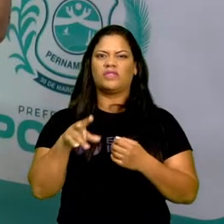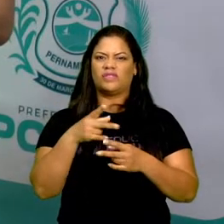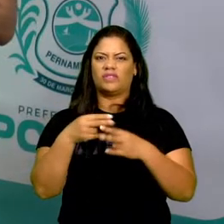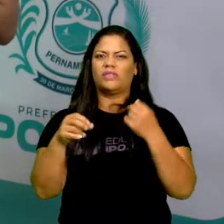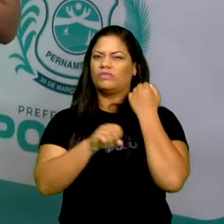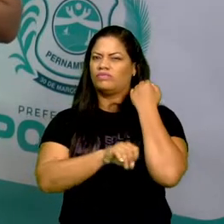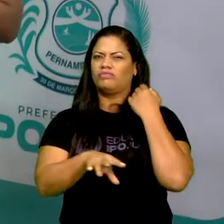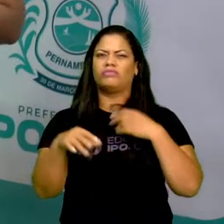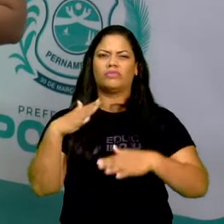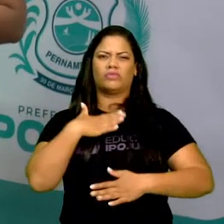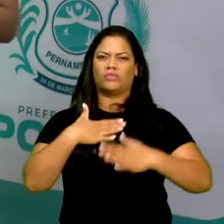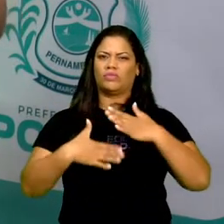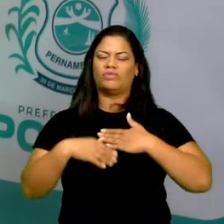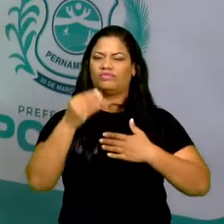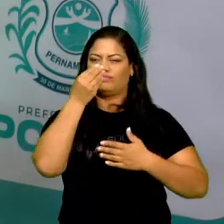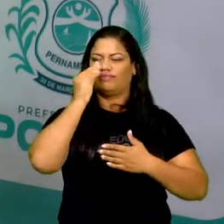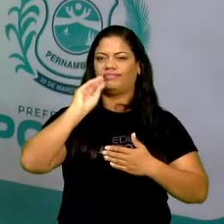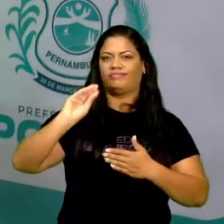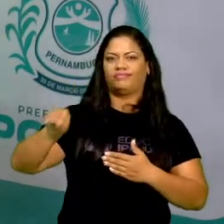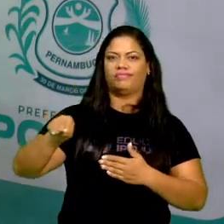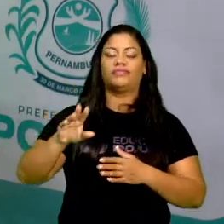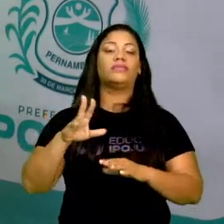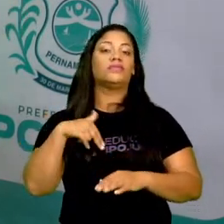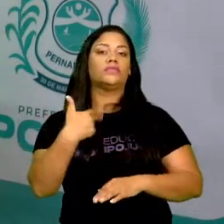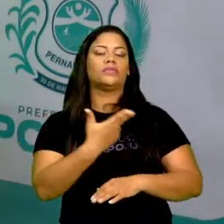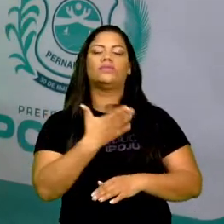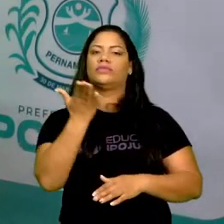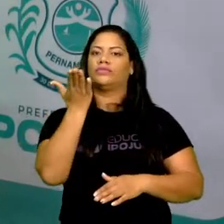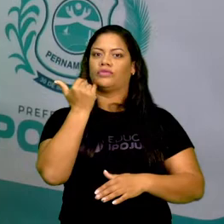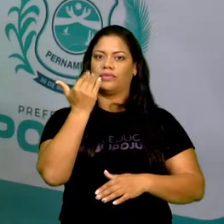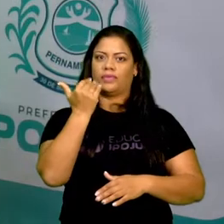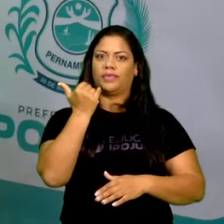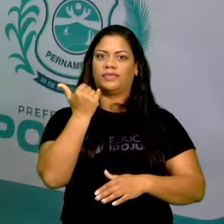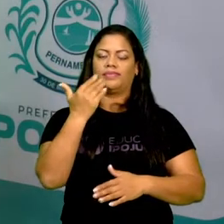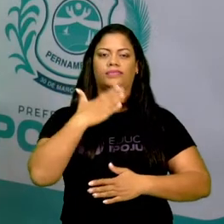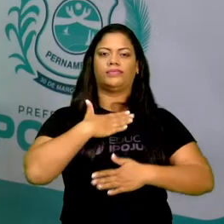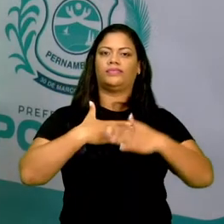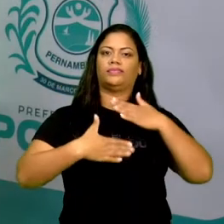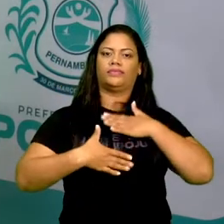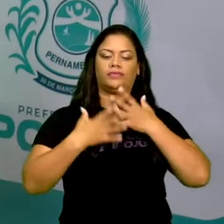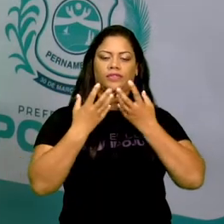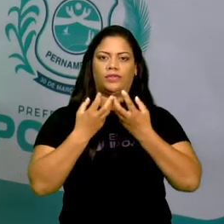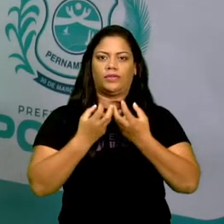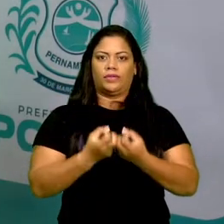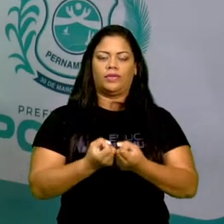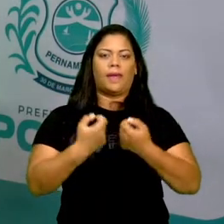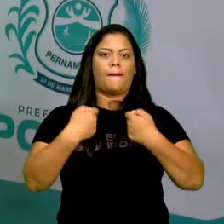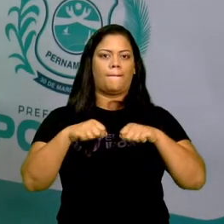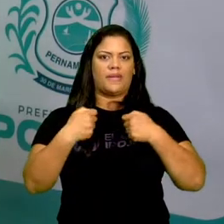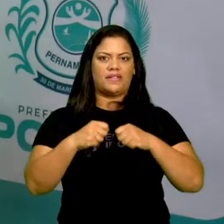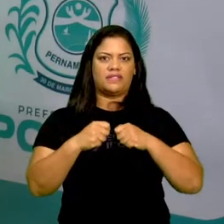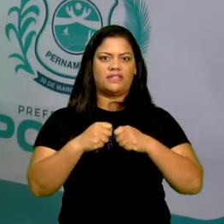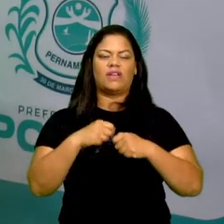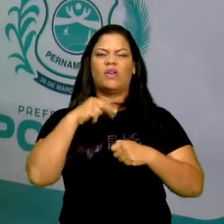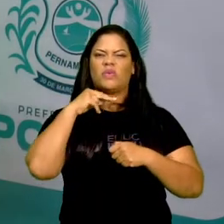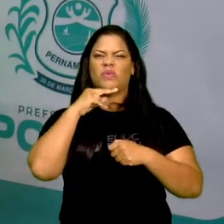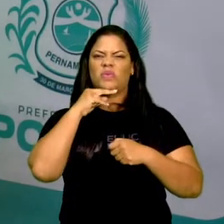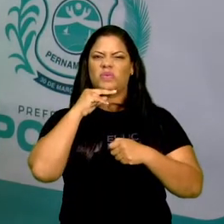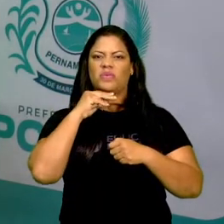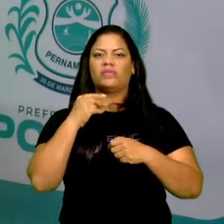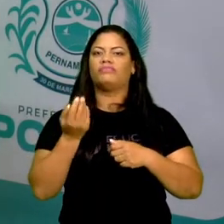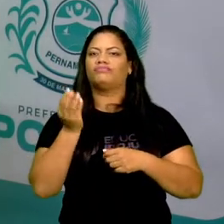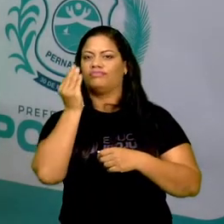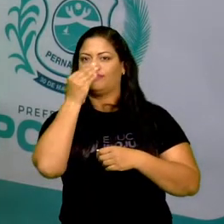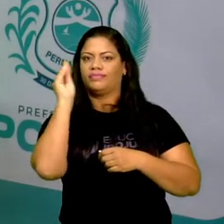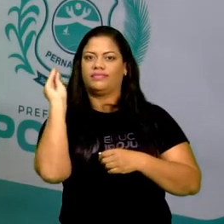não são utilizados pelo corpo. Então a gente ingere aquela comida, o corpo vai tirar o que precisa e o que não precisa mais, o que